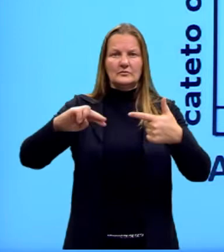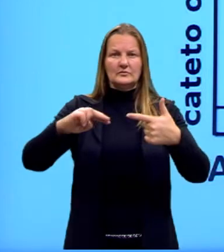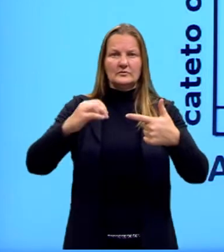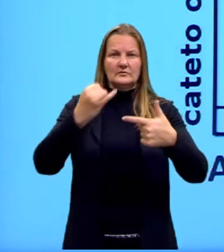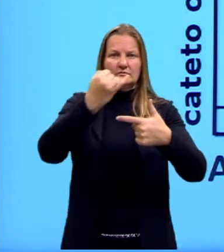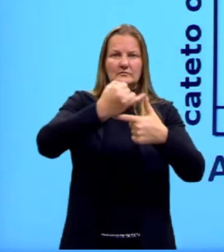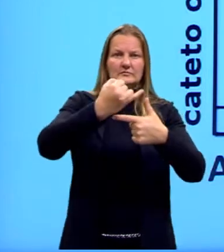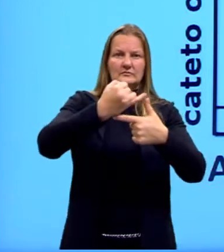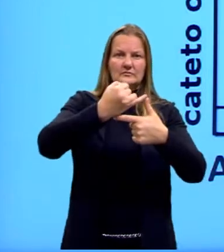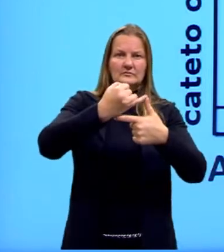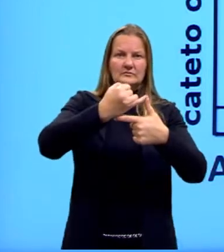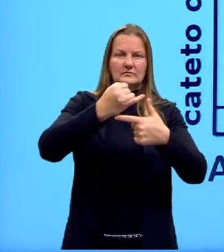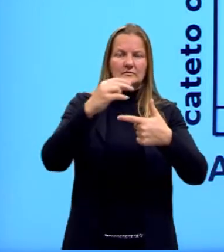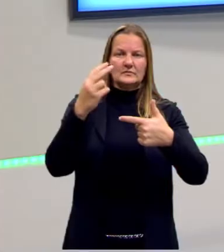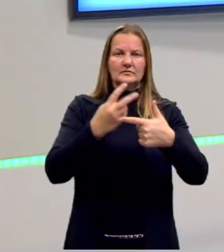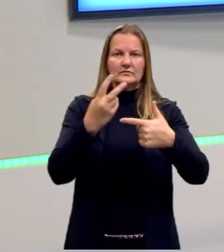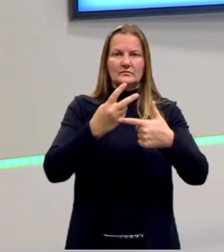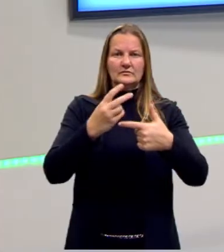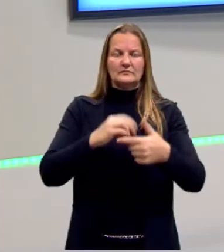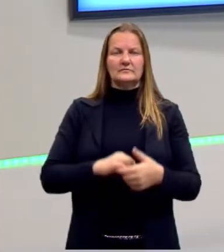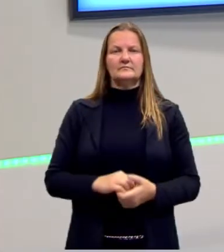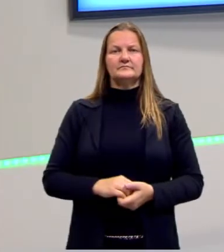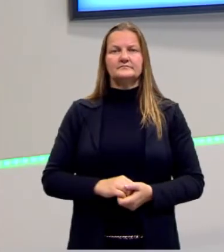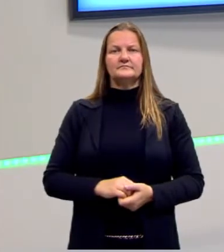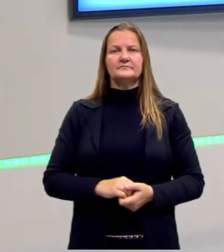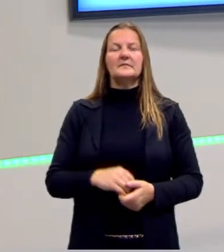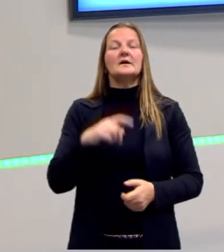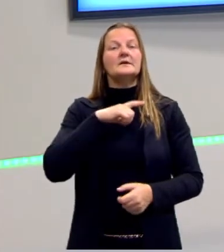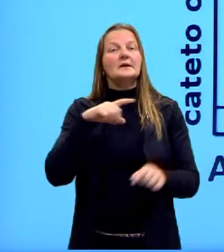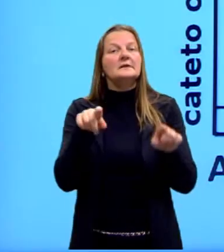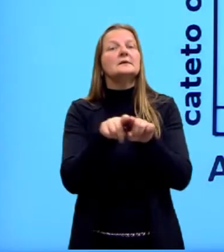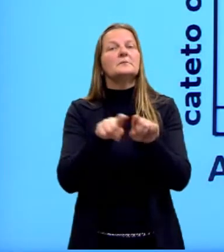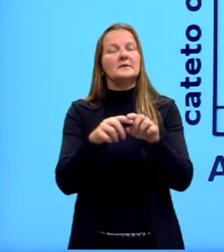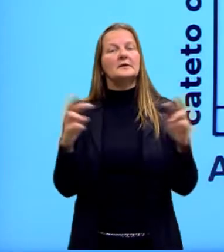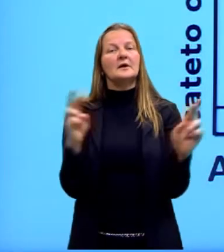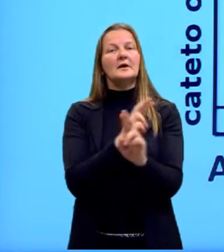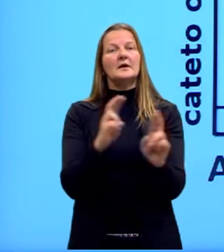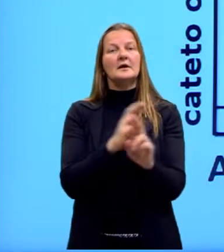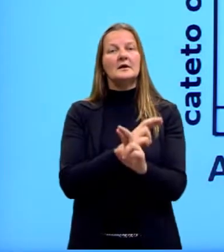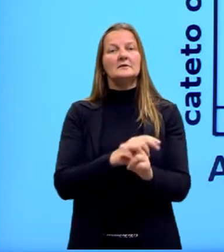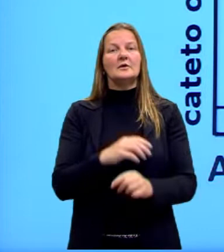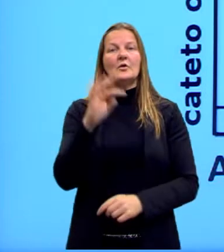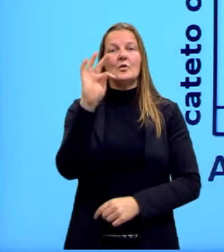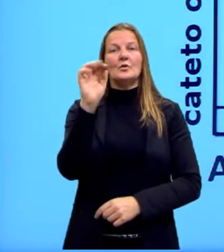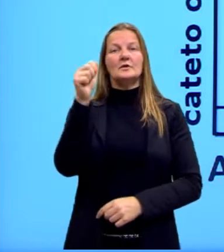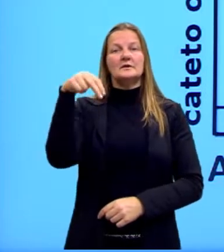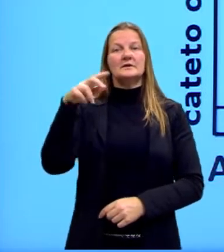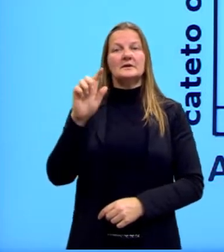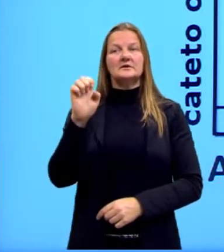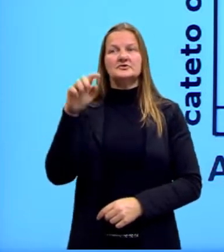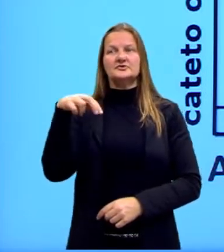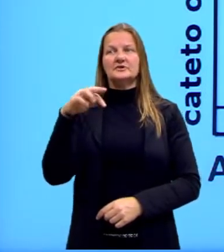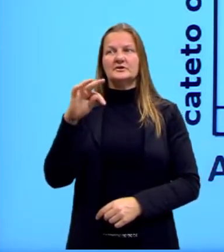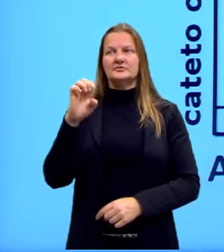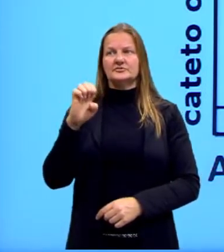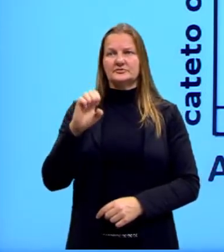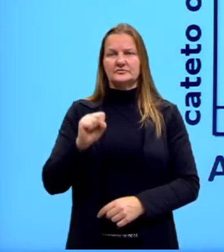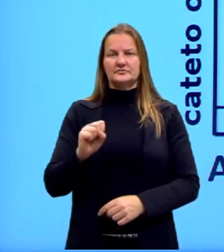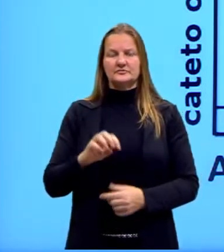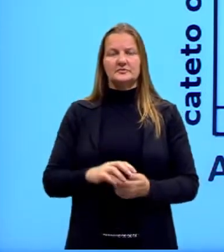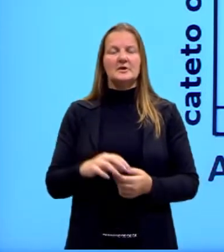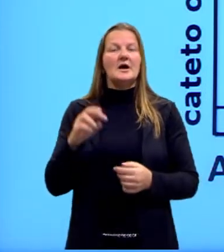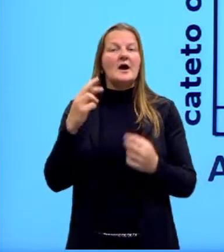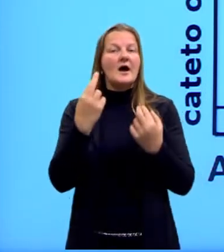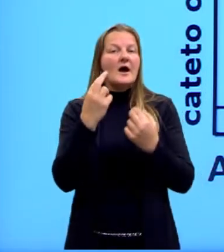adjacente pela hipotenusa. E temos também a relação da tangente. Então, tangente de alfa